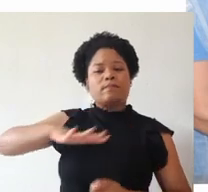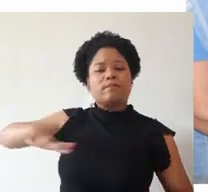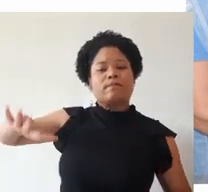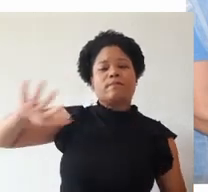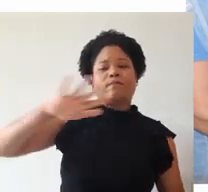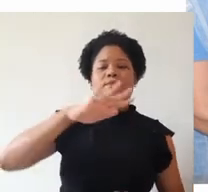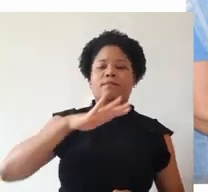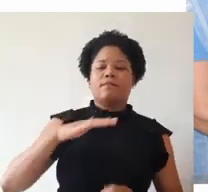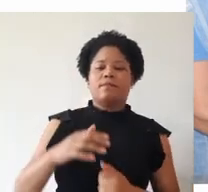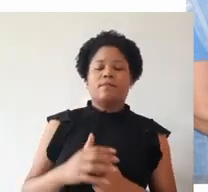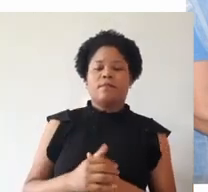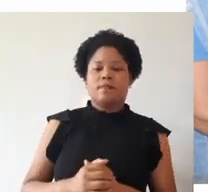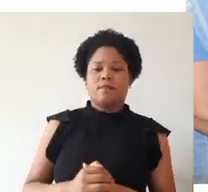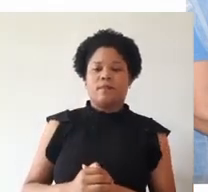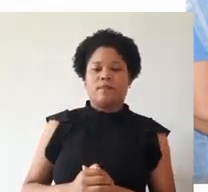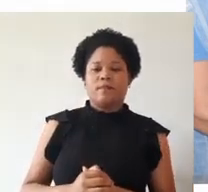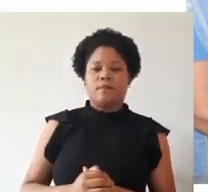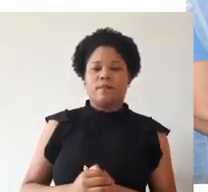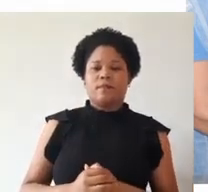região.